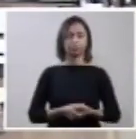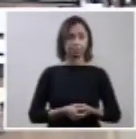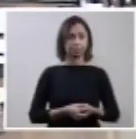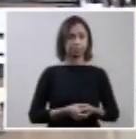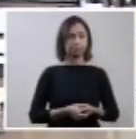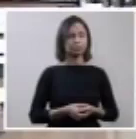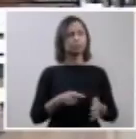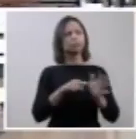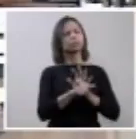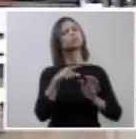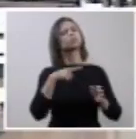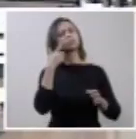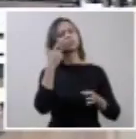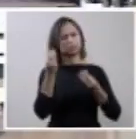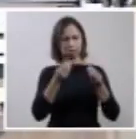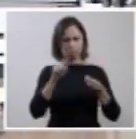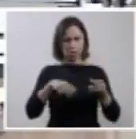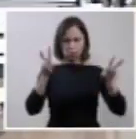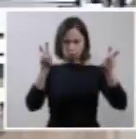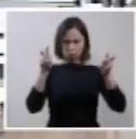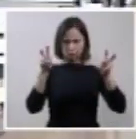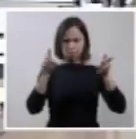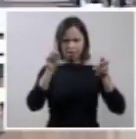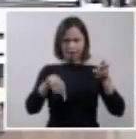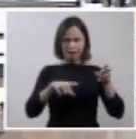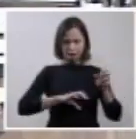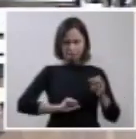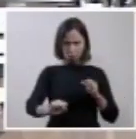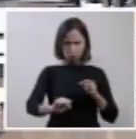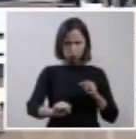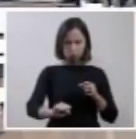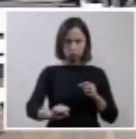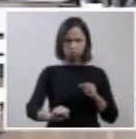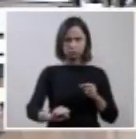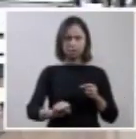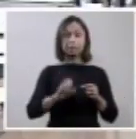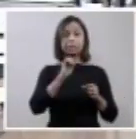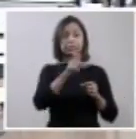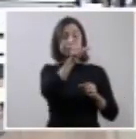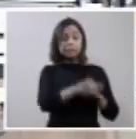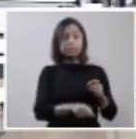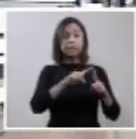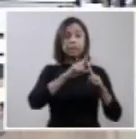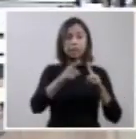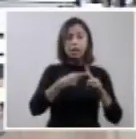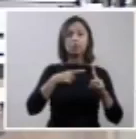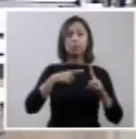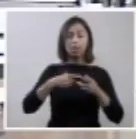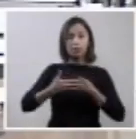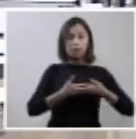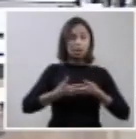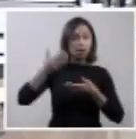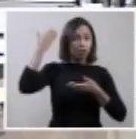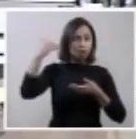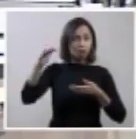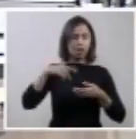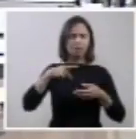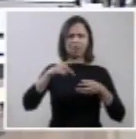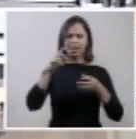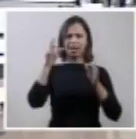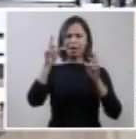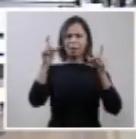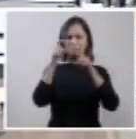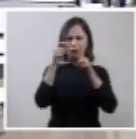deva ser tratada como aborto. O senhor acha que as escolhas morais envolvidas na interrupção da gestação de um anencefalo são as